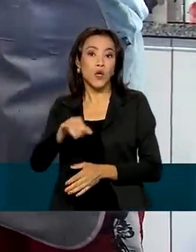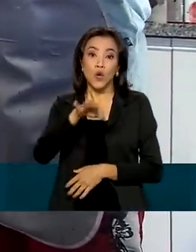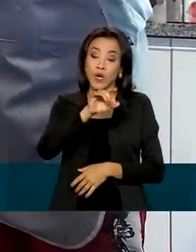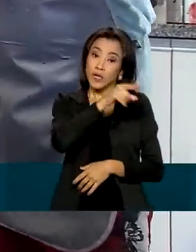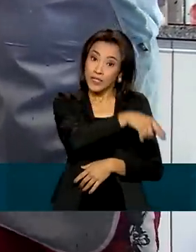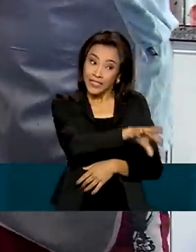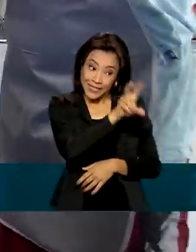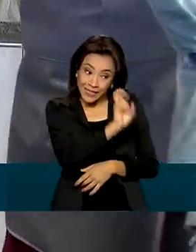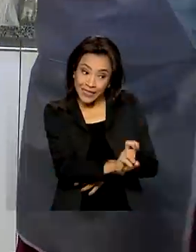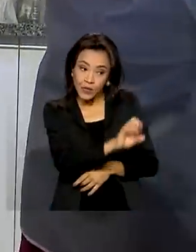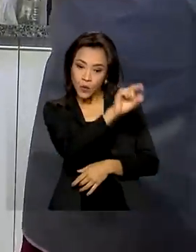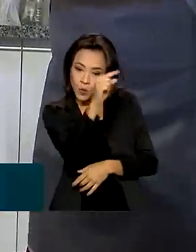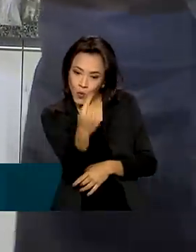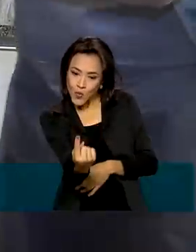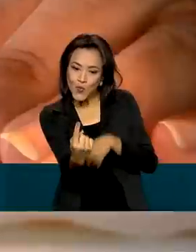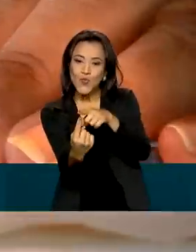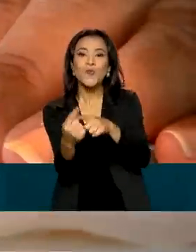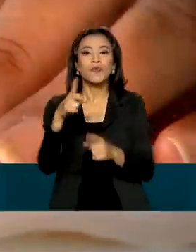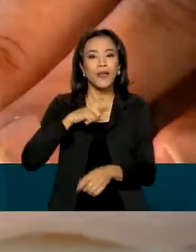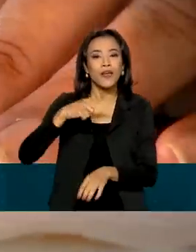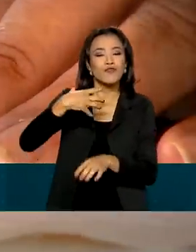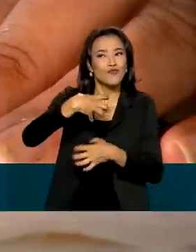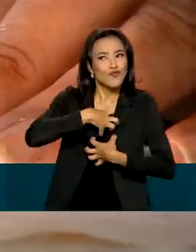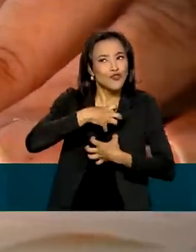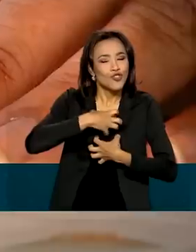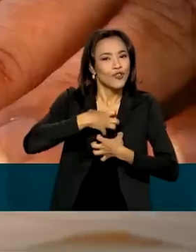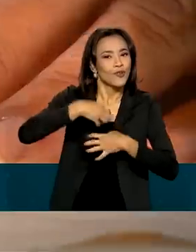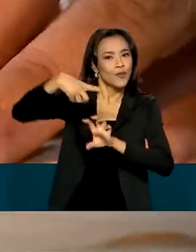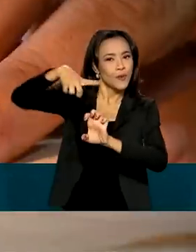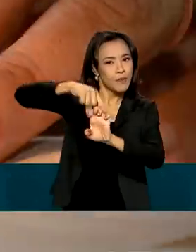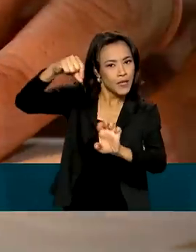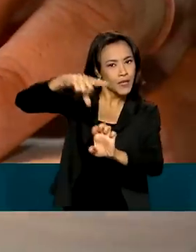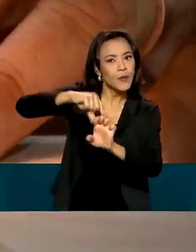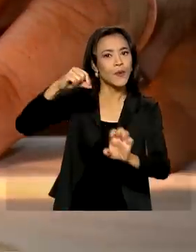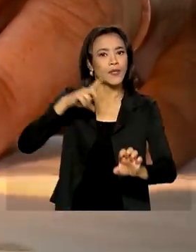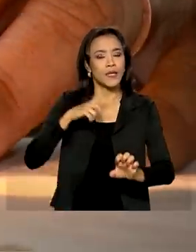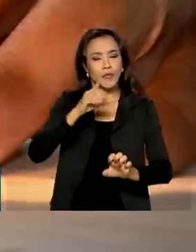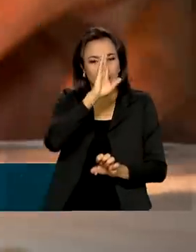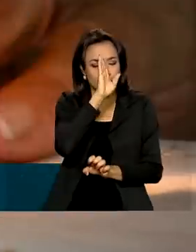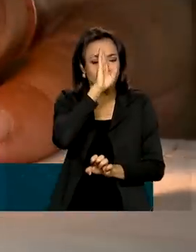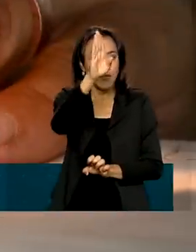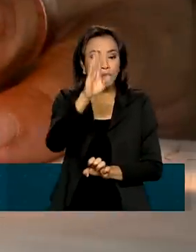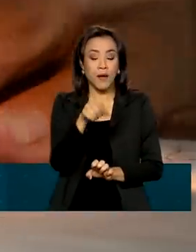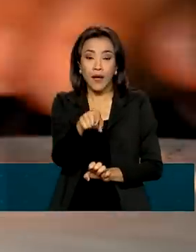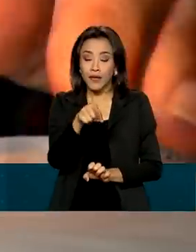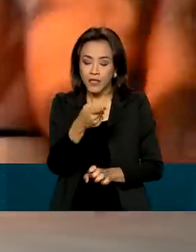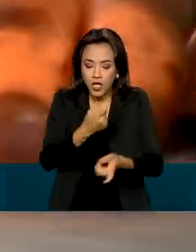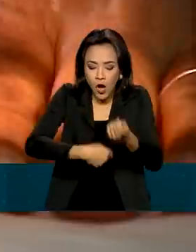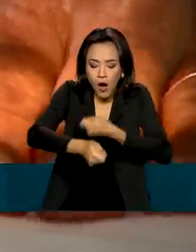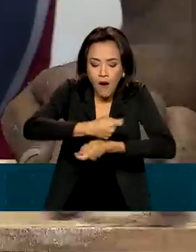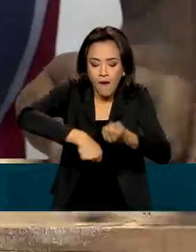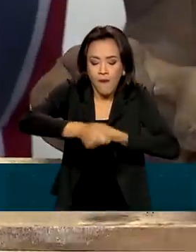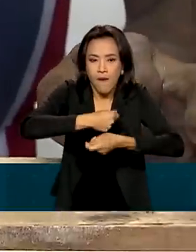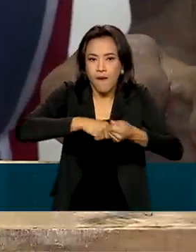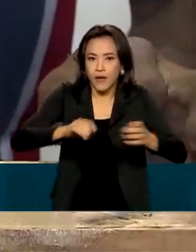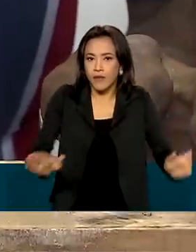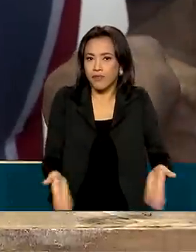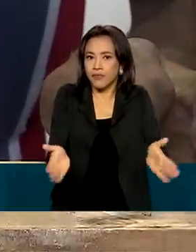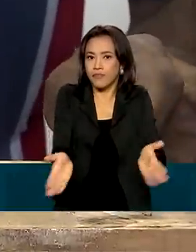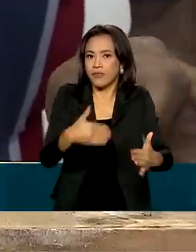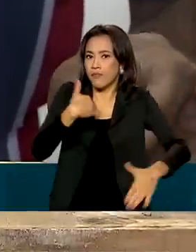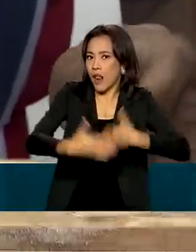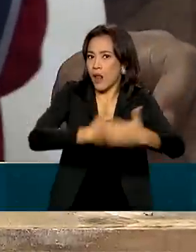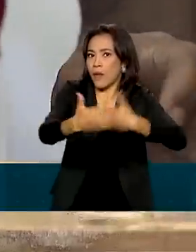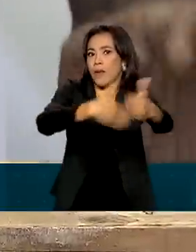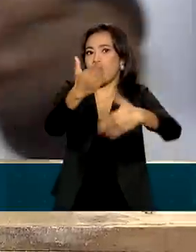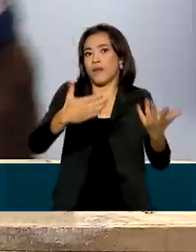ocupados é empreendedor. Os pequenos negócios estão entre os principais motores da economia e geram pelo